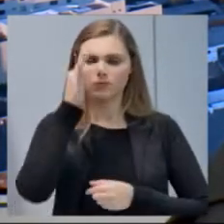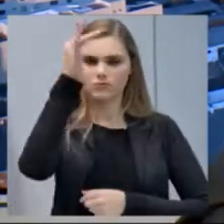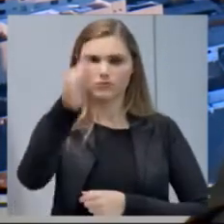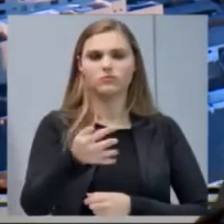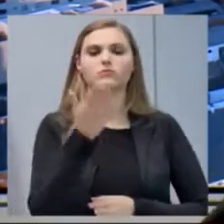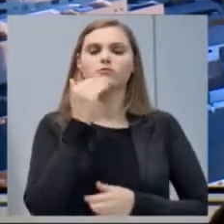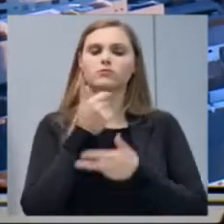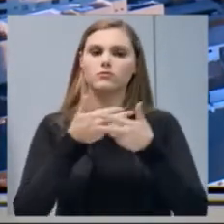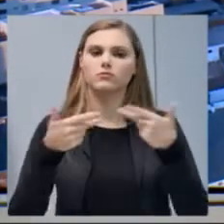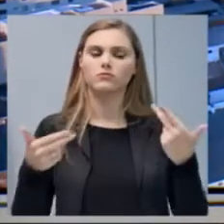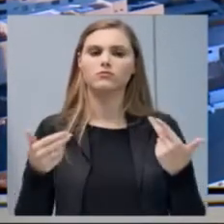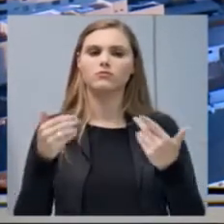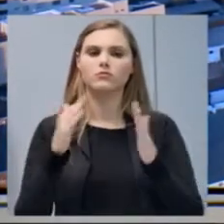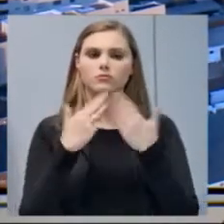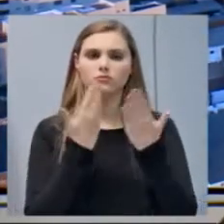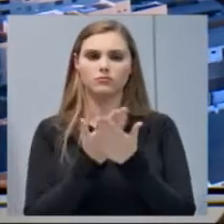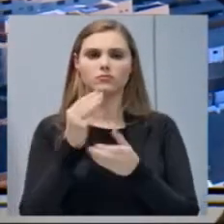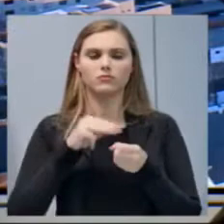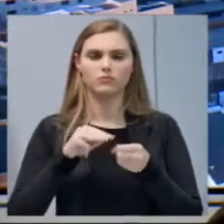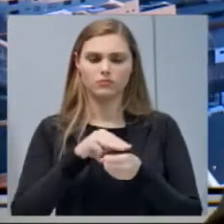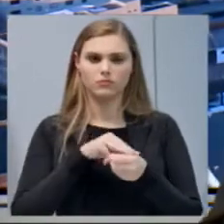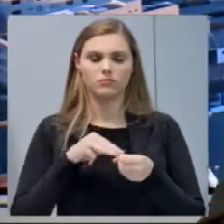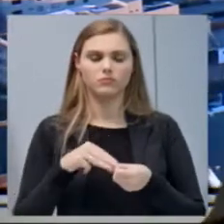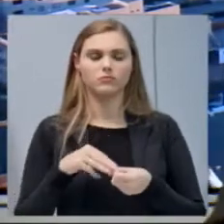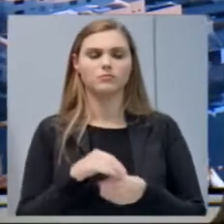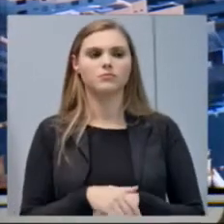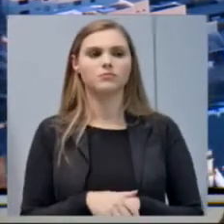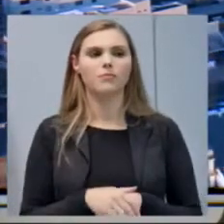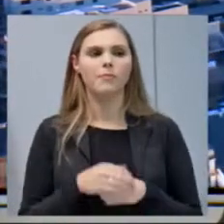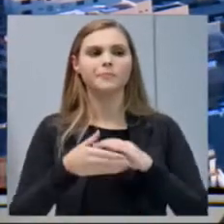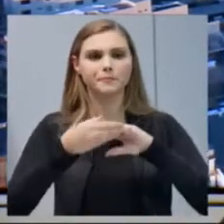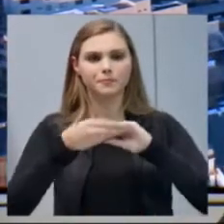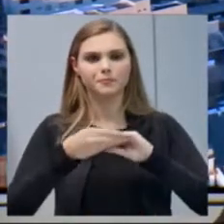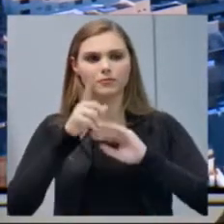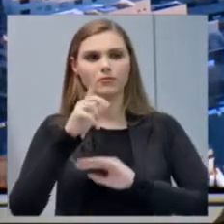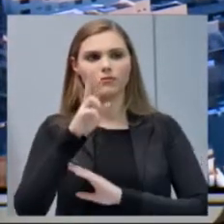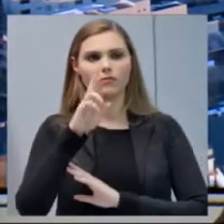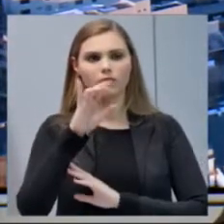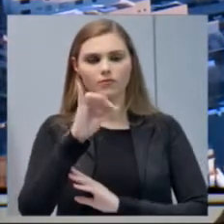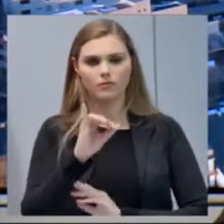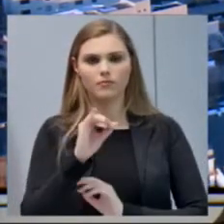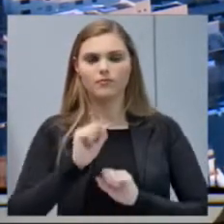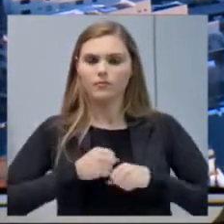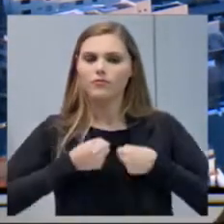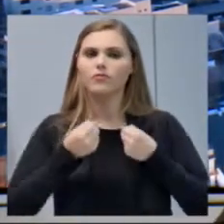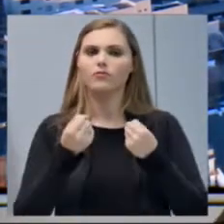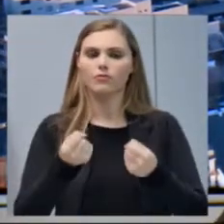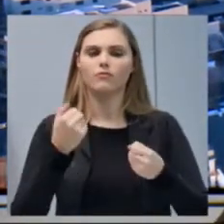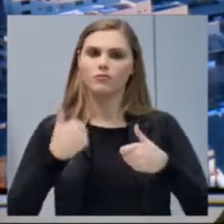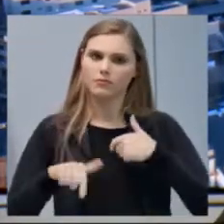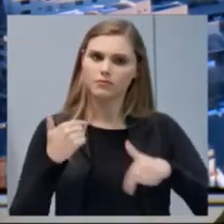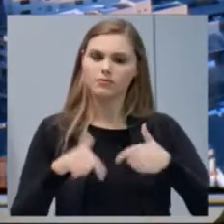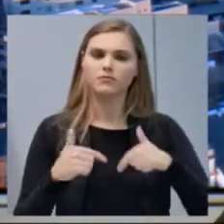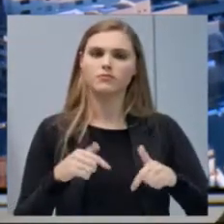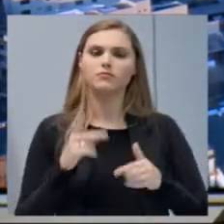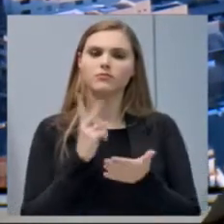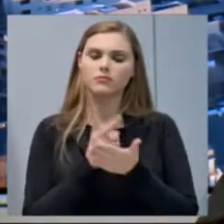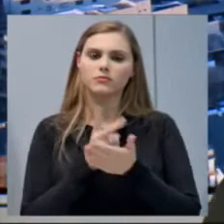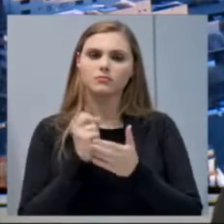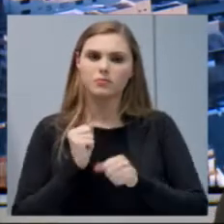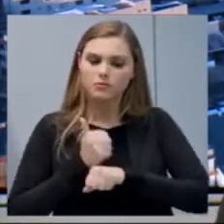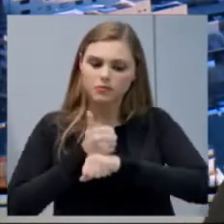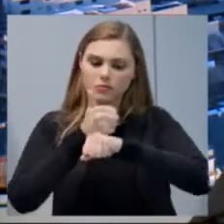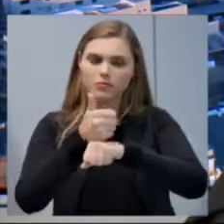alimentação escolar no município de Xancherê. Parabéns, Lauri, pelo trabalho, dedicação e conto sempre com essa casa, com certeza aí para fazer os